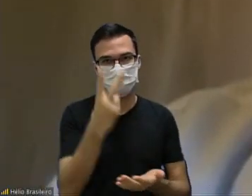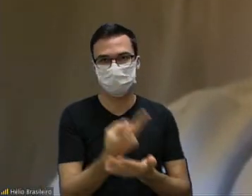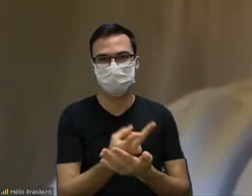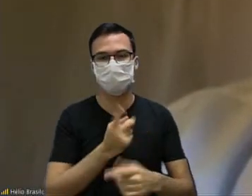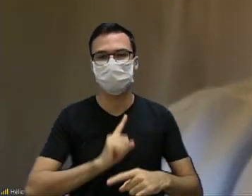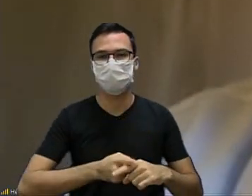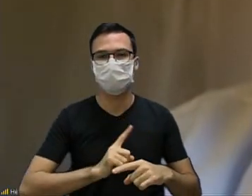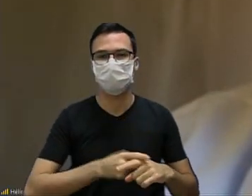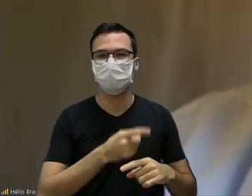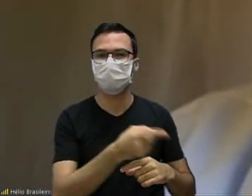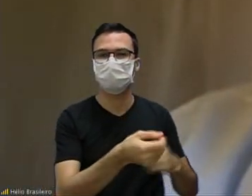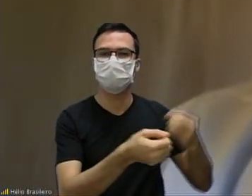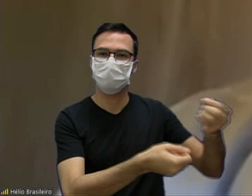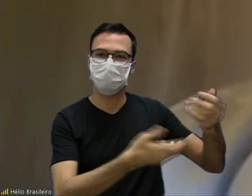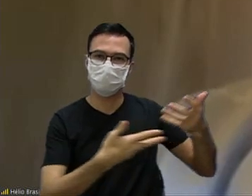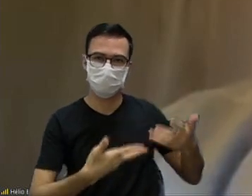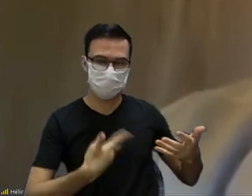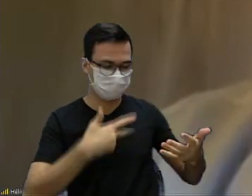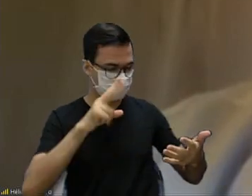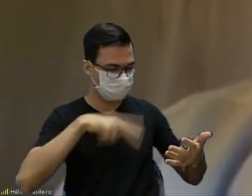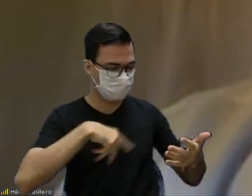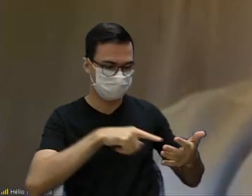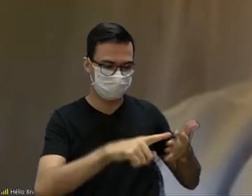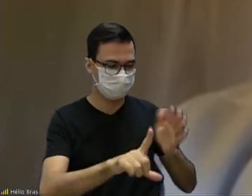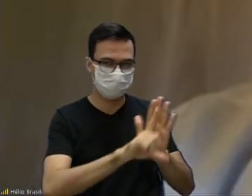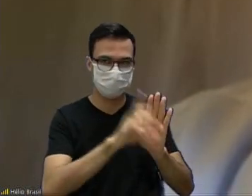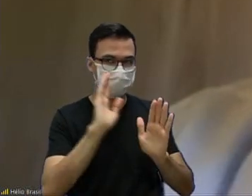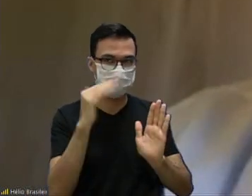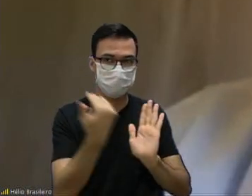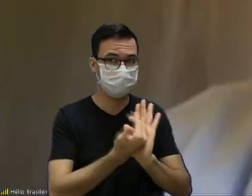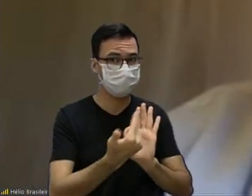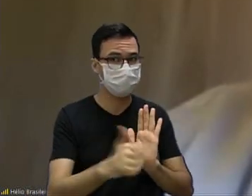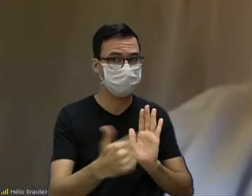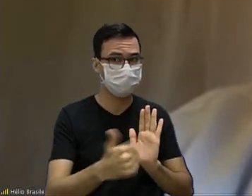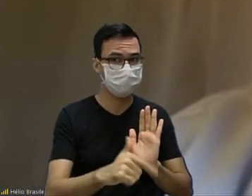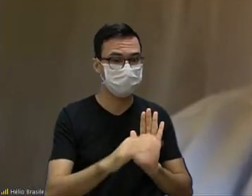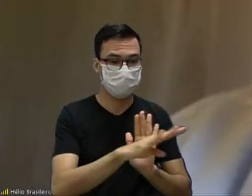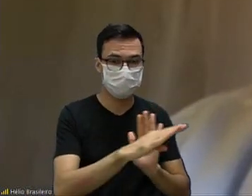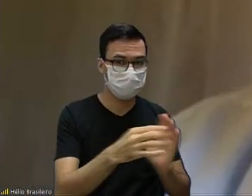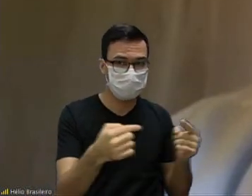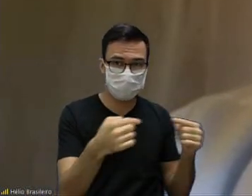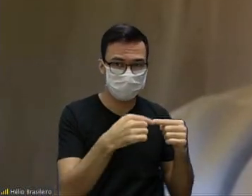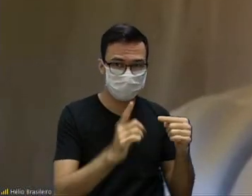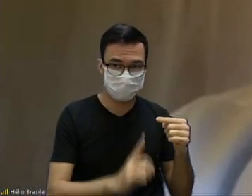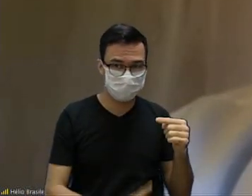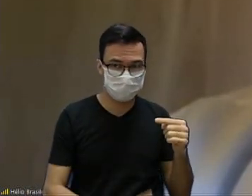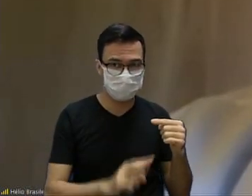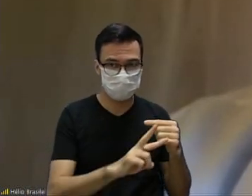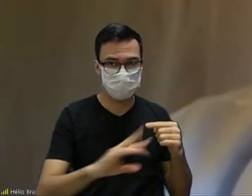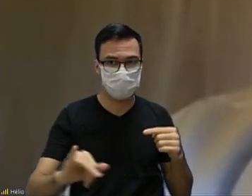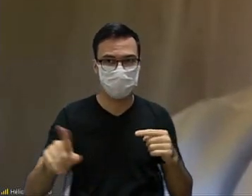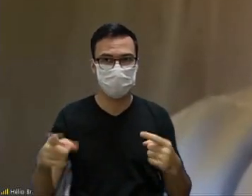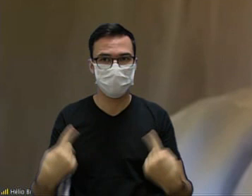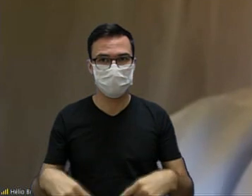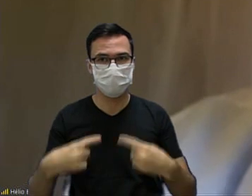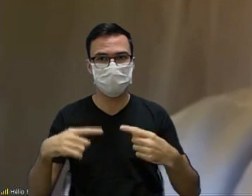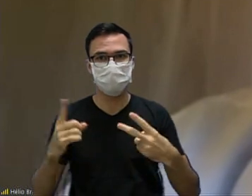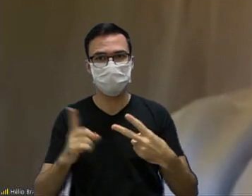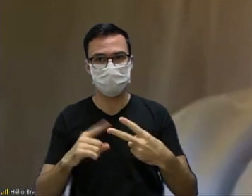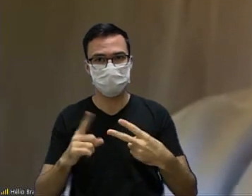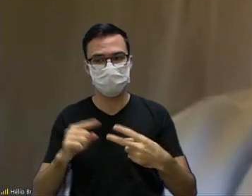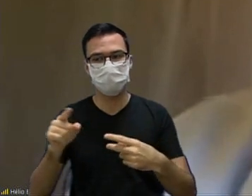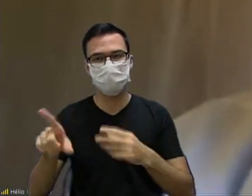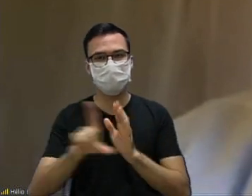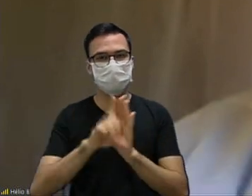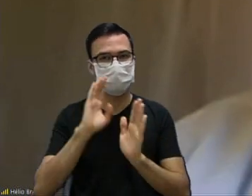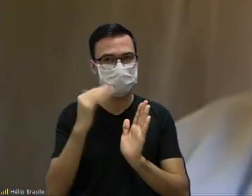aqui porque o relatório que eu tenho é que tem como inconstitucional então se ele não é inconstitucional e ele vai para a segunda discussão se ele vier como